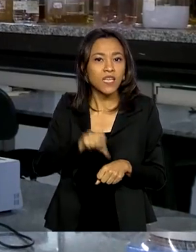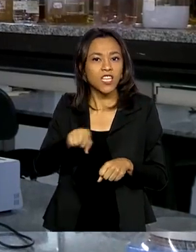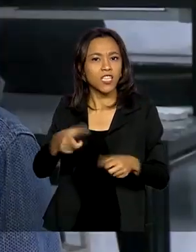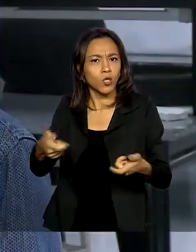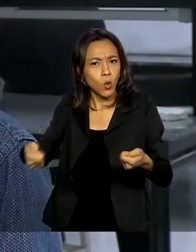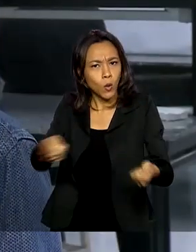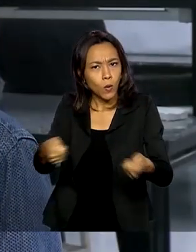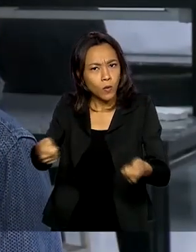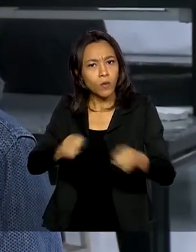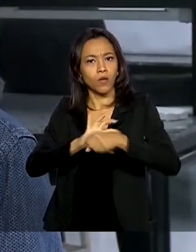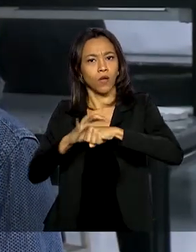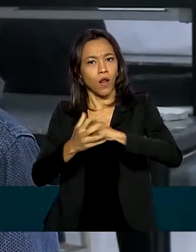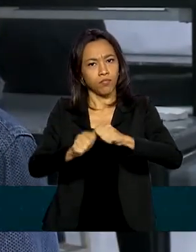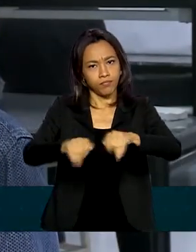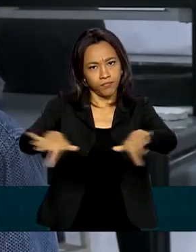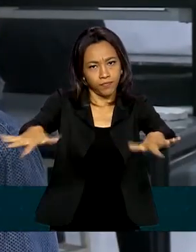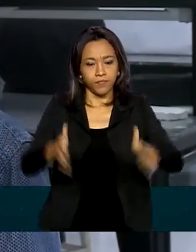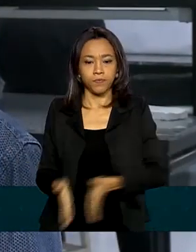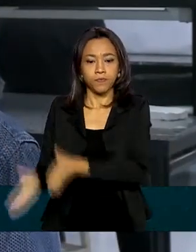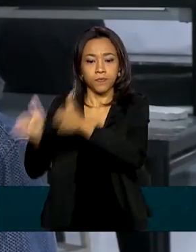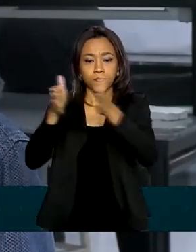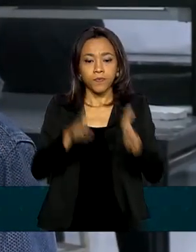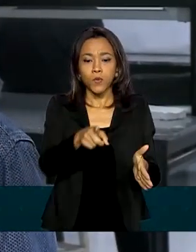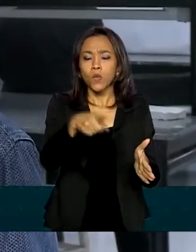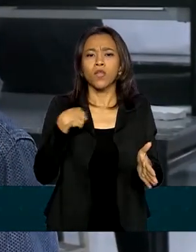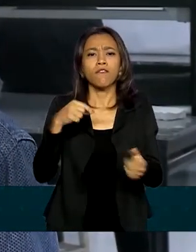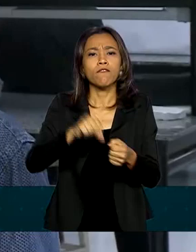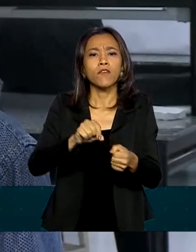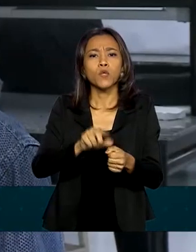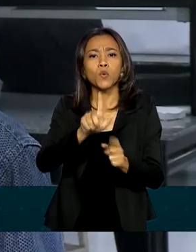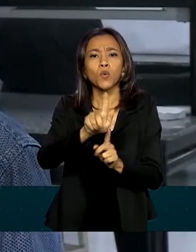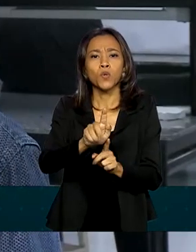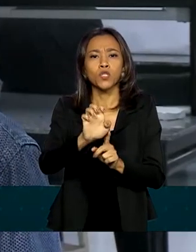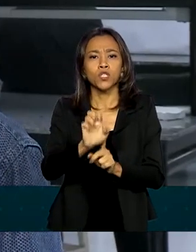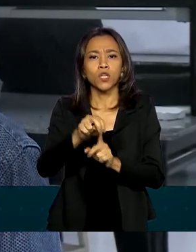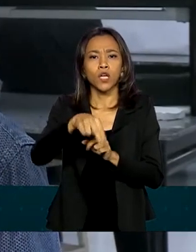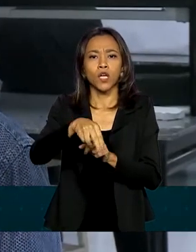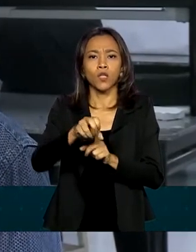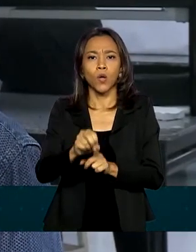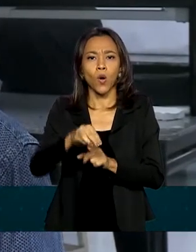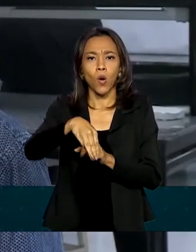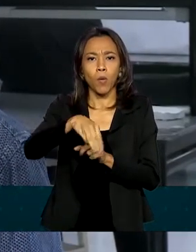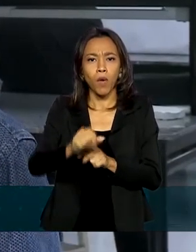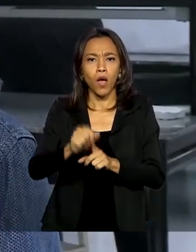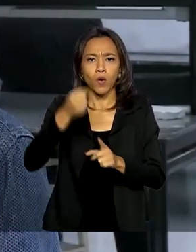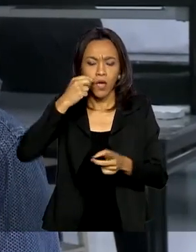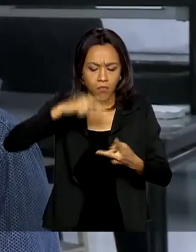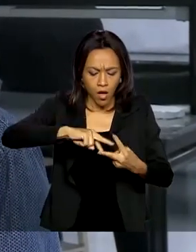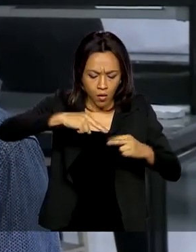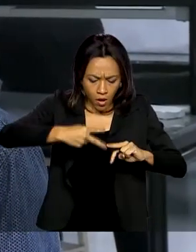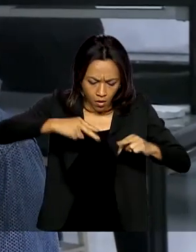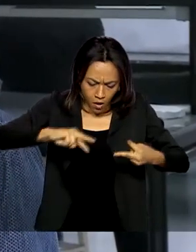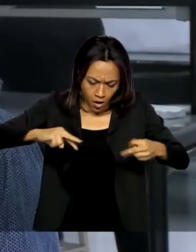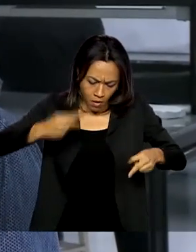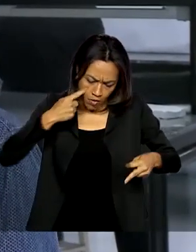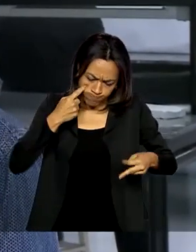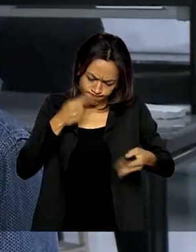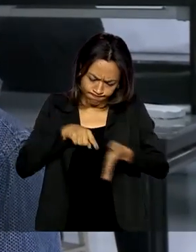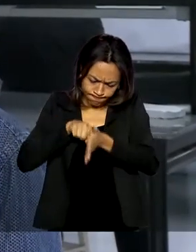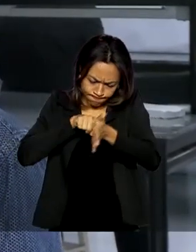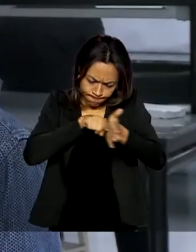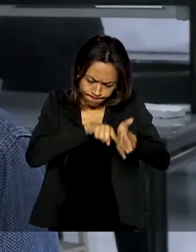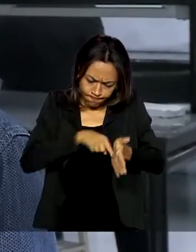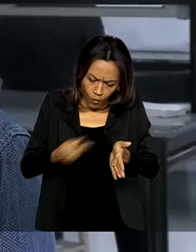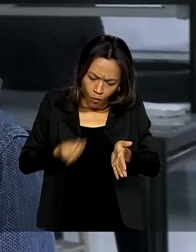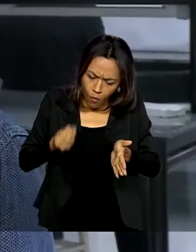epidemia. O que a gente tem feito é sequenciar o genoma, ou seja, toda a informação genética destes vírus, para poder entender de